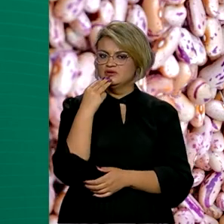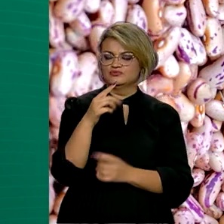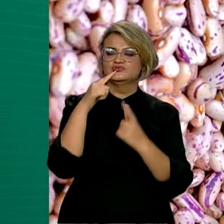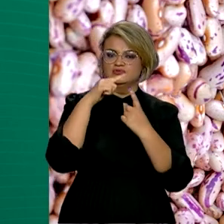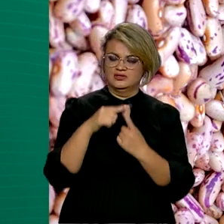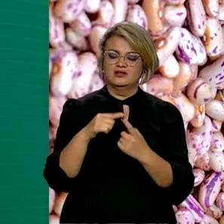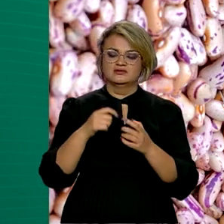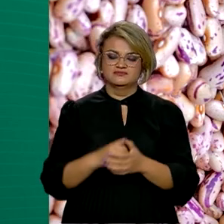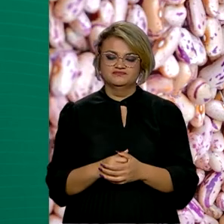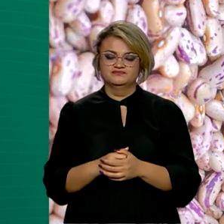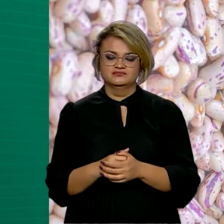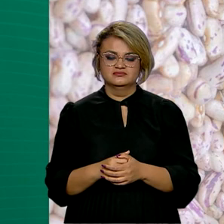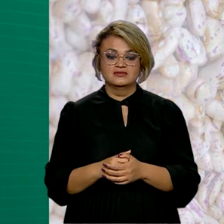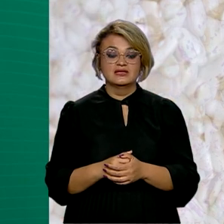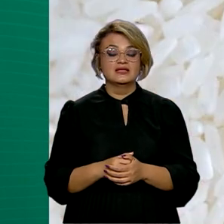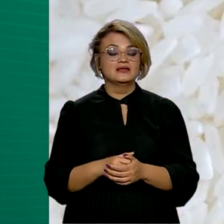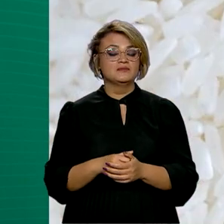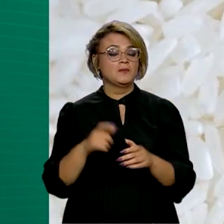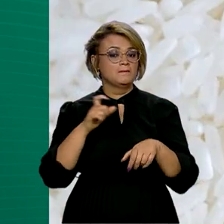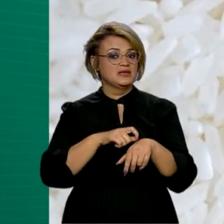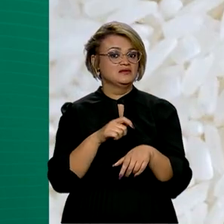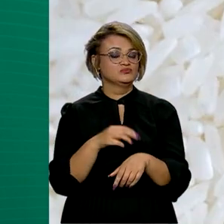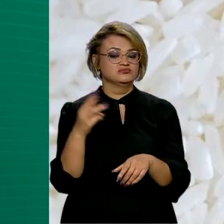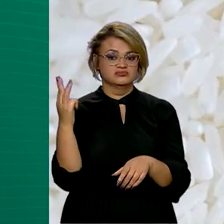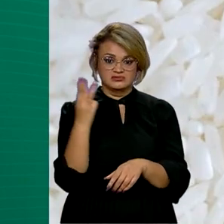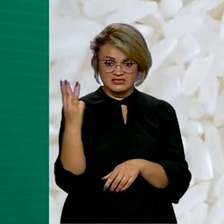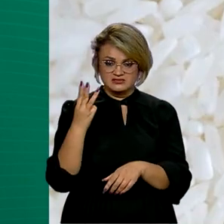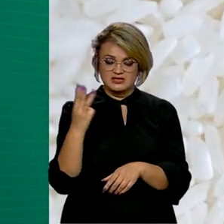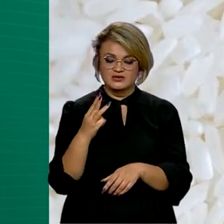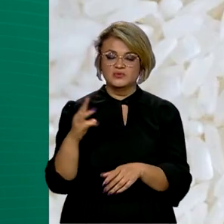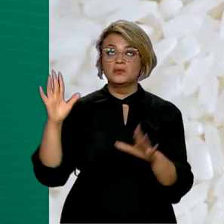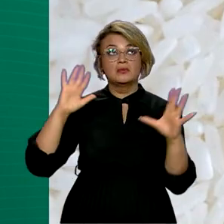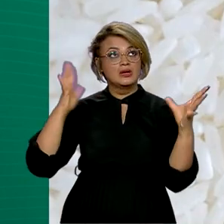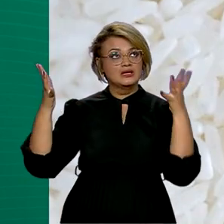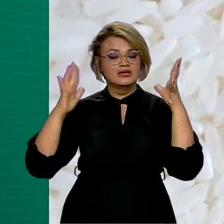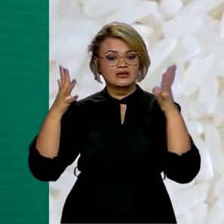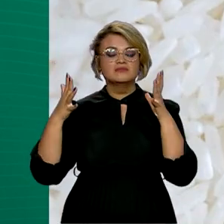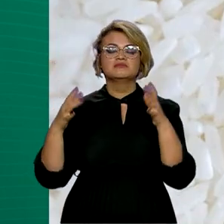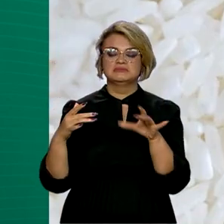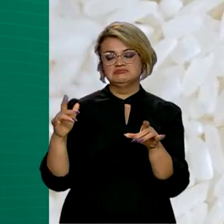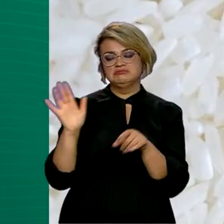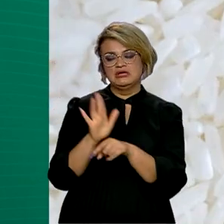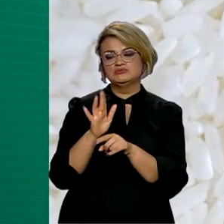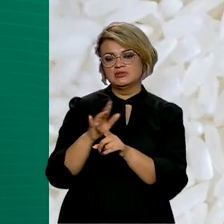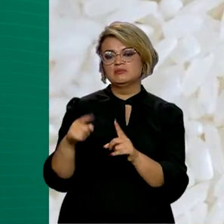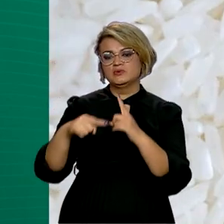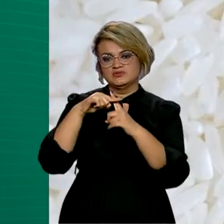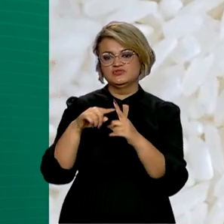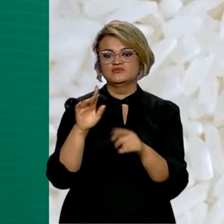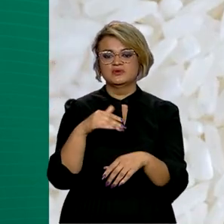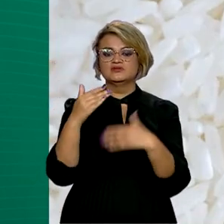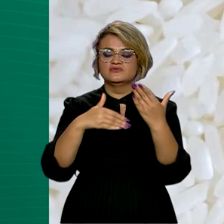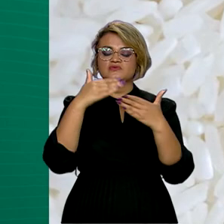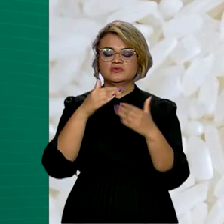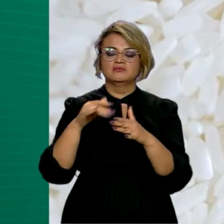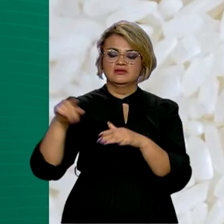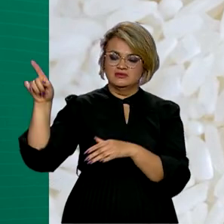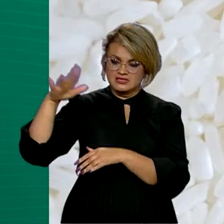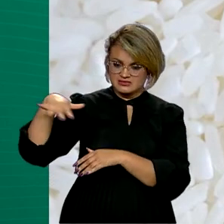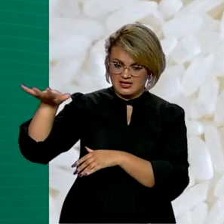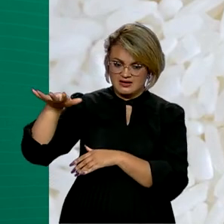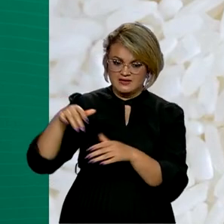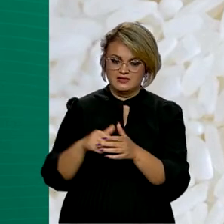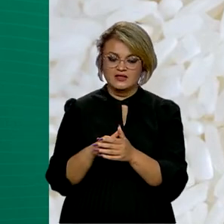toneladas. E para a terceira safra, as condições climáticas vêm favorecendo o desenvolvimento das lavouras.